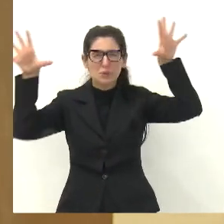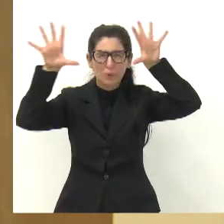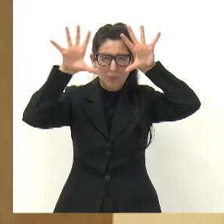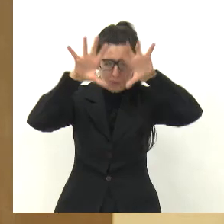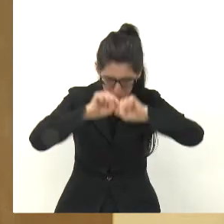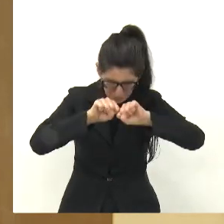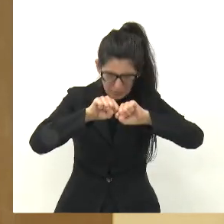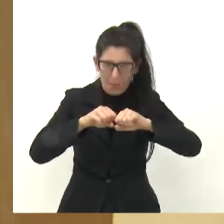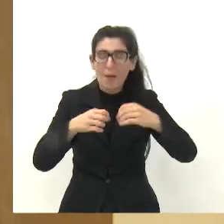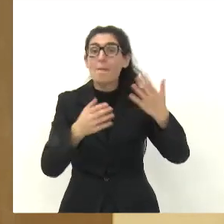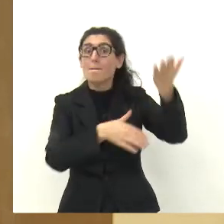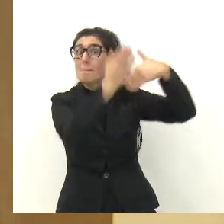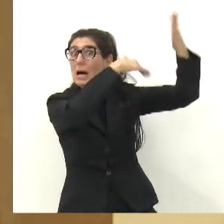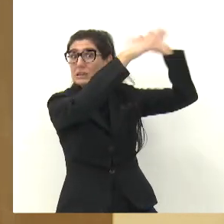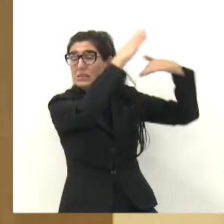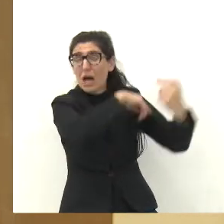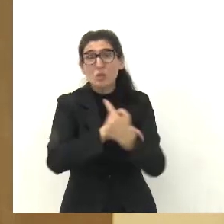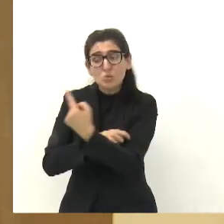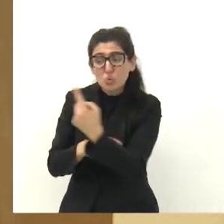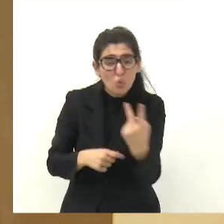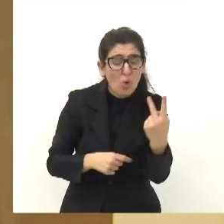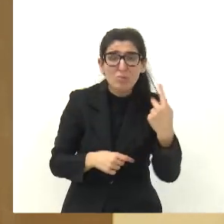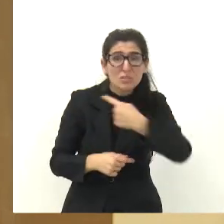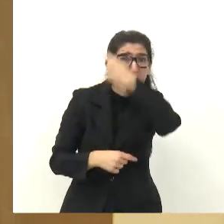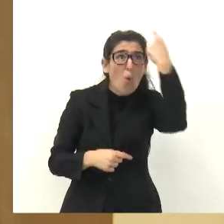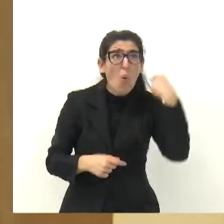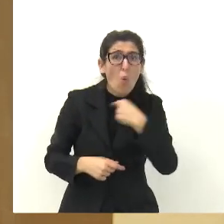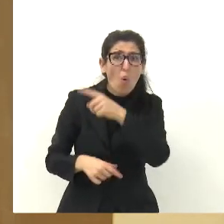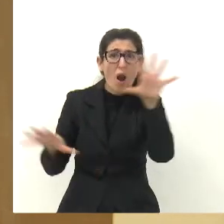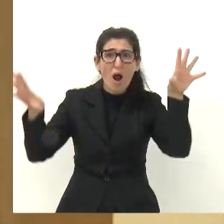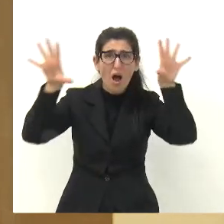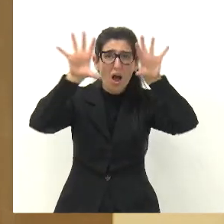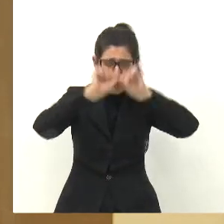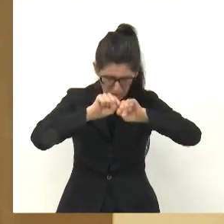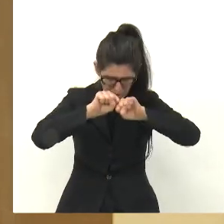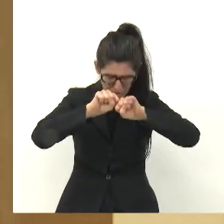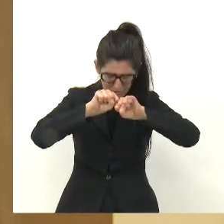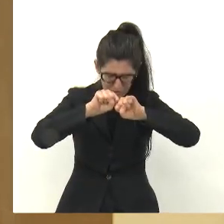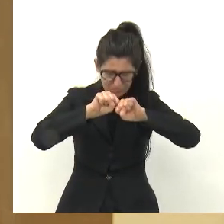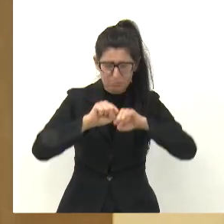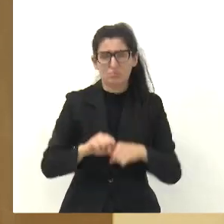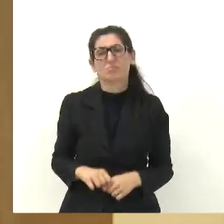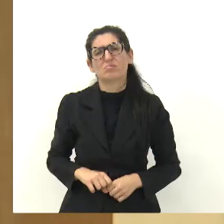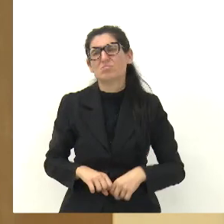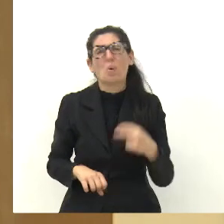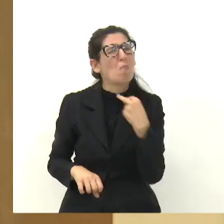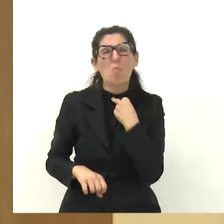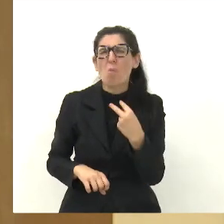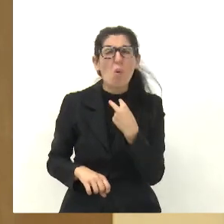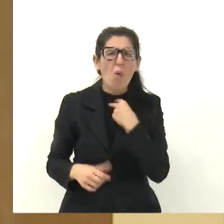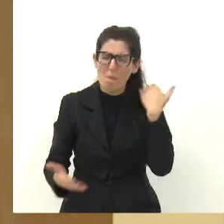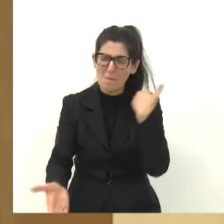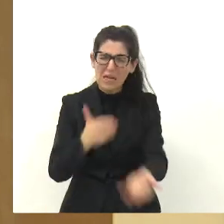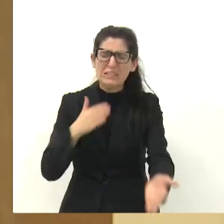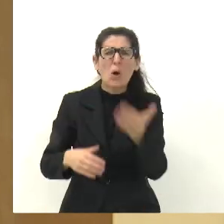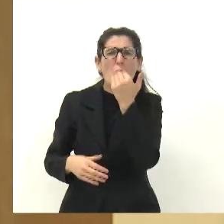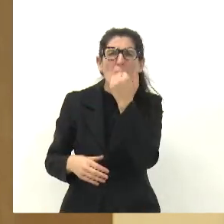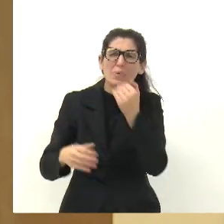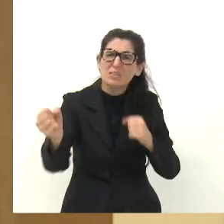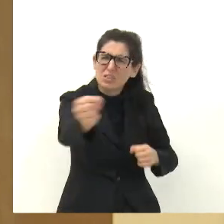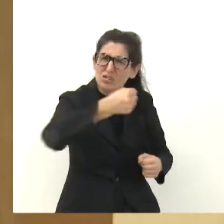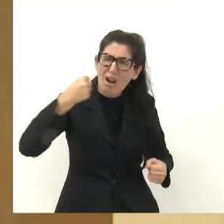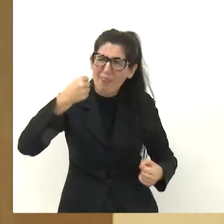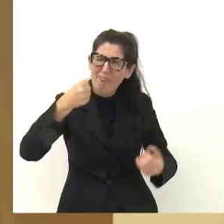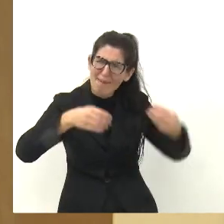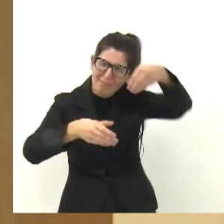energia aí, tendo que comprar gelo para pôr no freezer, para não estar perdendo aí os alimentos de vocês na geladeira.